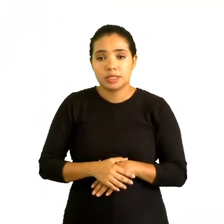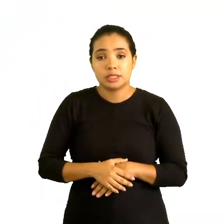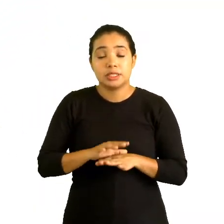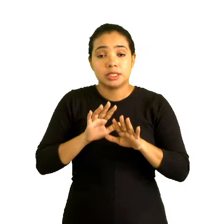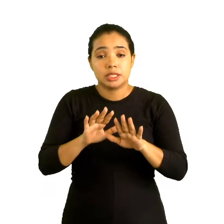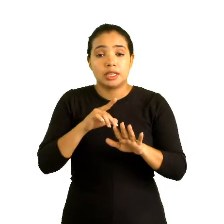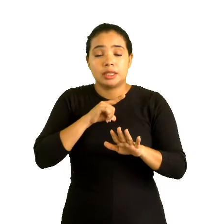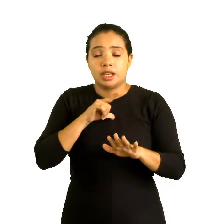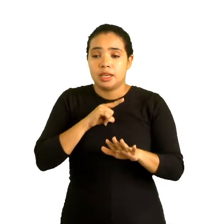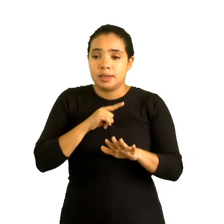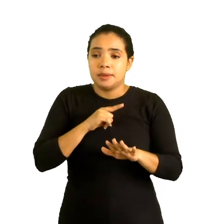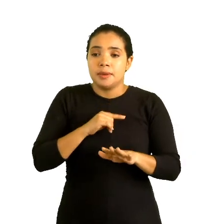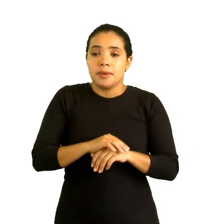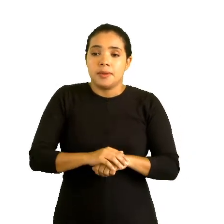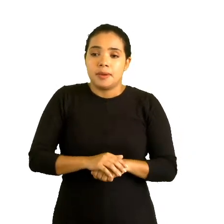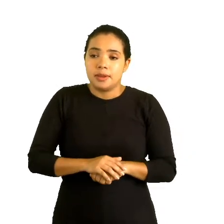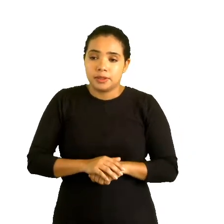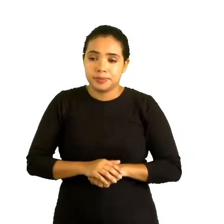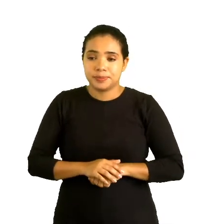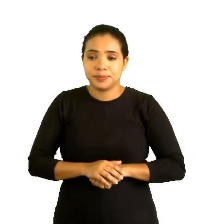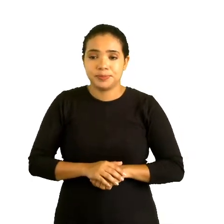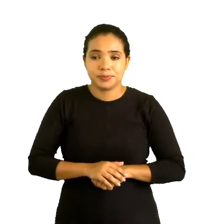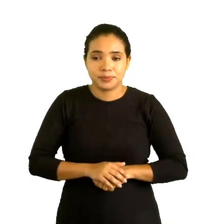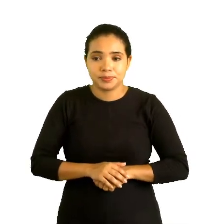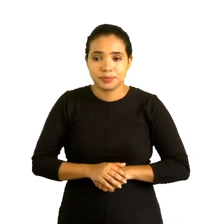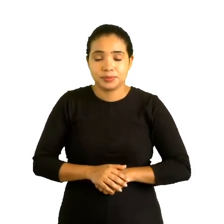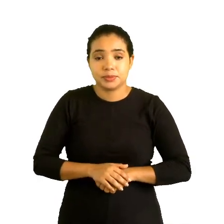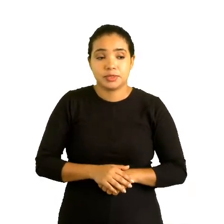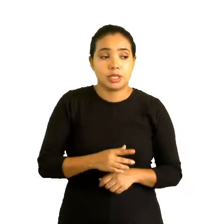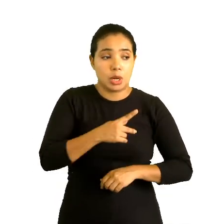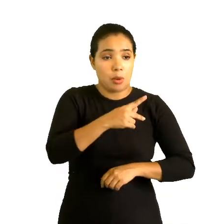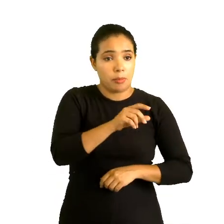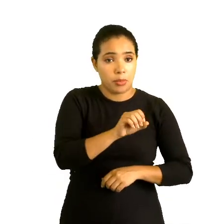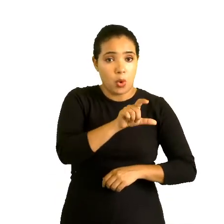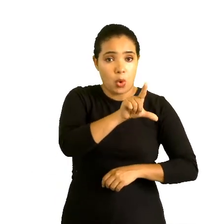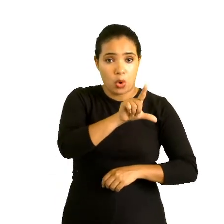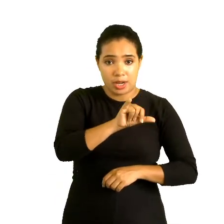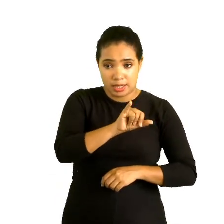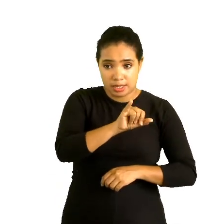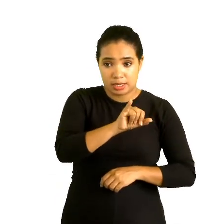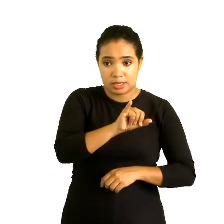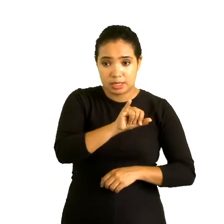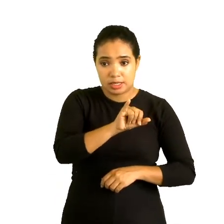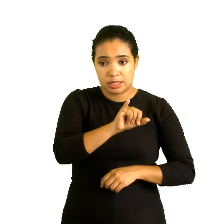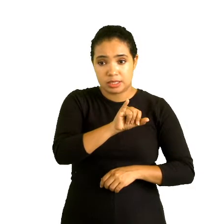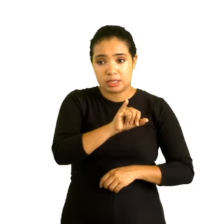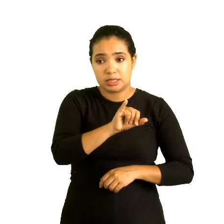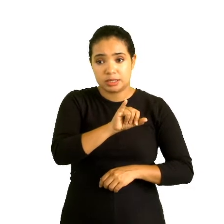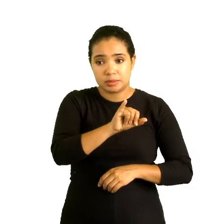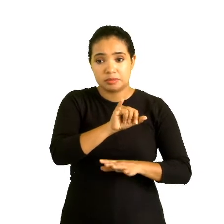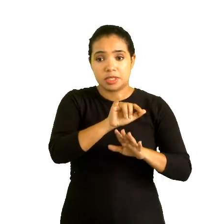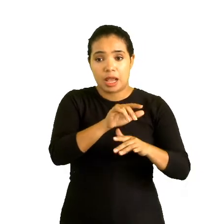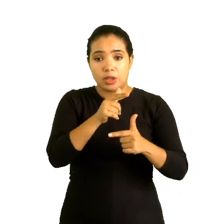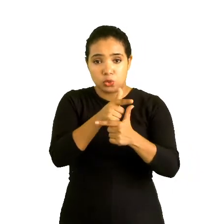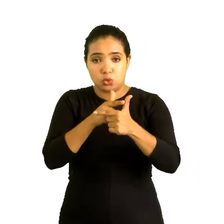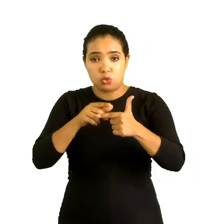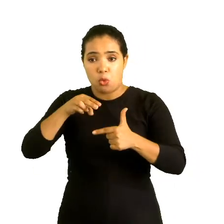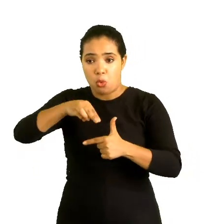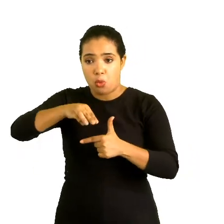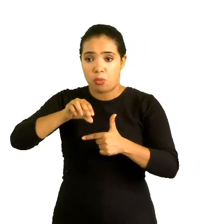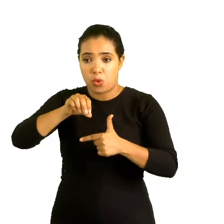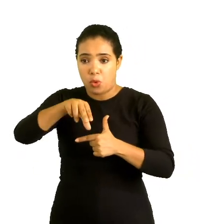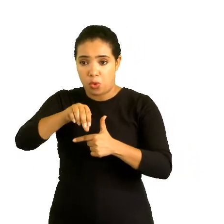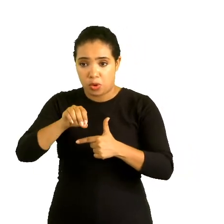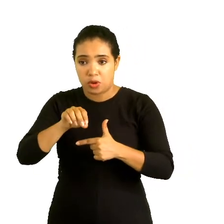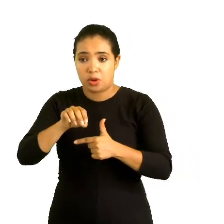Eu tenho o seguinte. Efetuamos a divisão de um polinômio por um monômio, não nulo, fazendo a divisão de cada